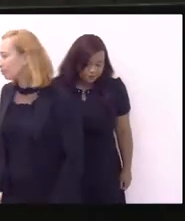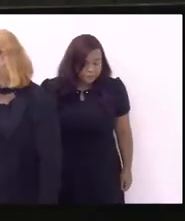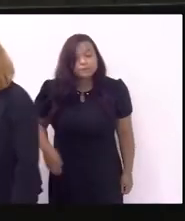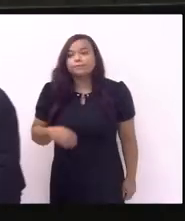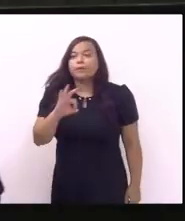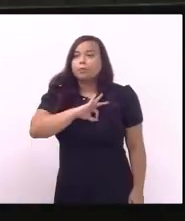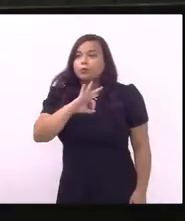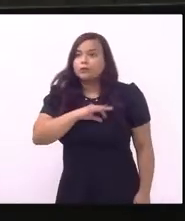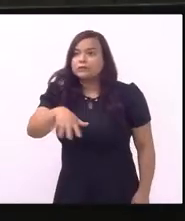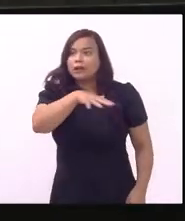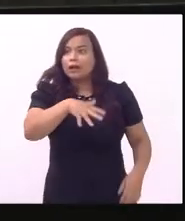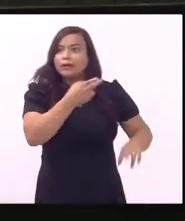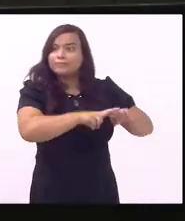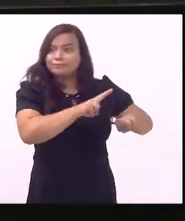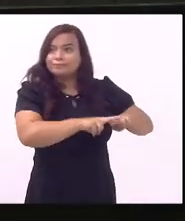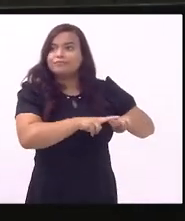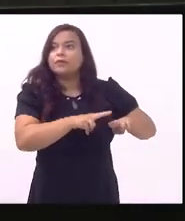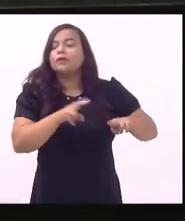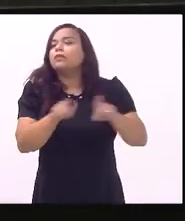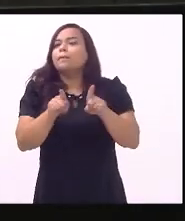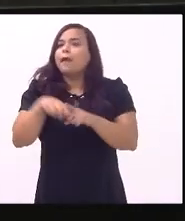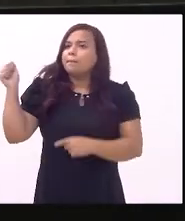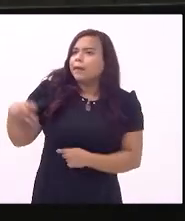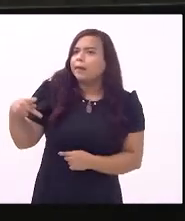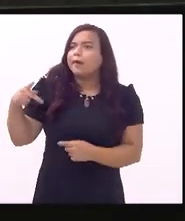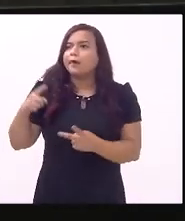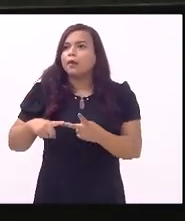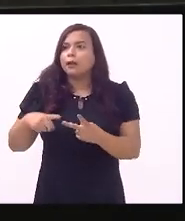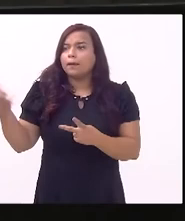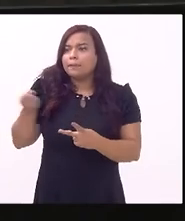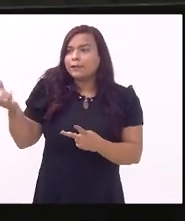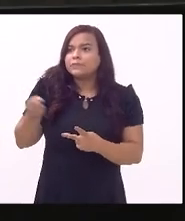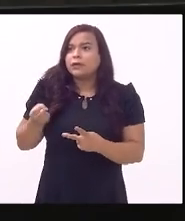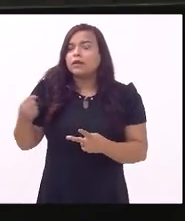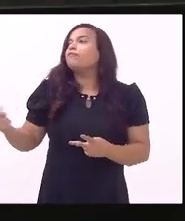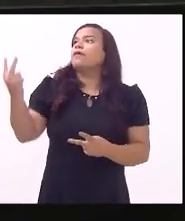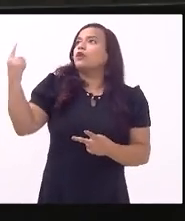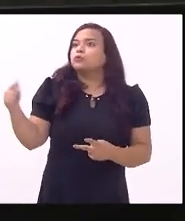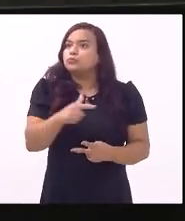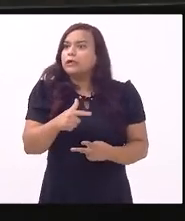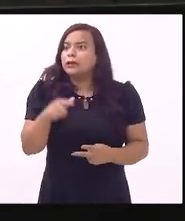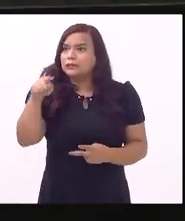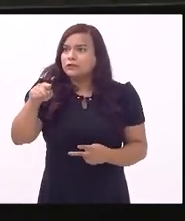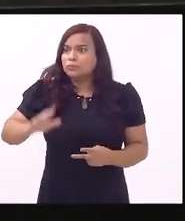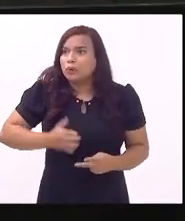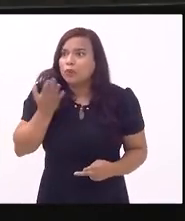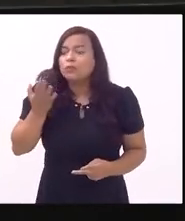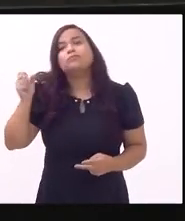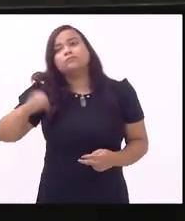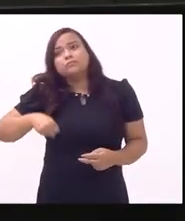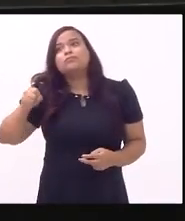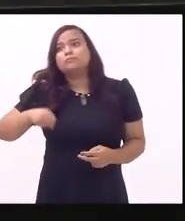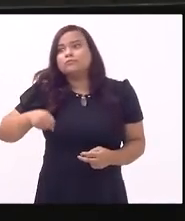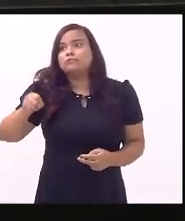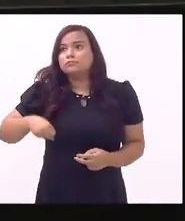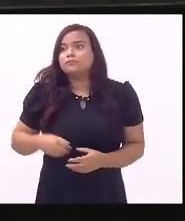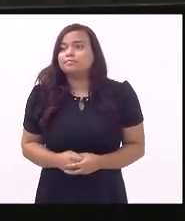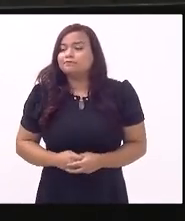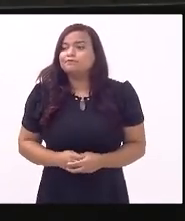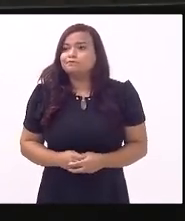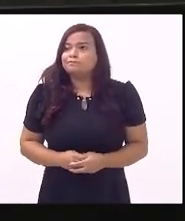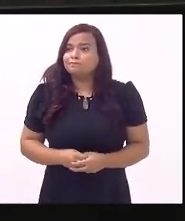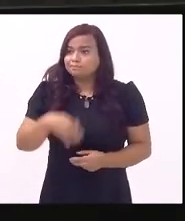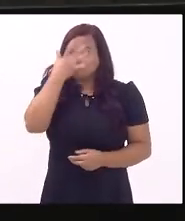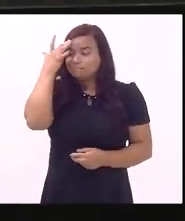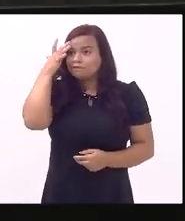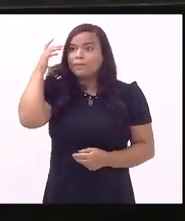aposentados e pensionistas não serem valorizados claro que é é graças aos aposentados e